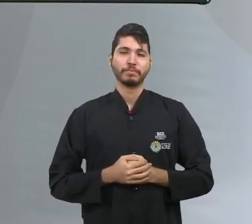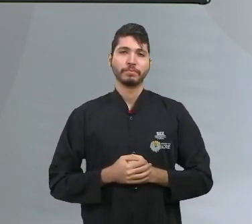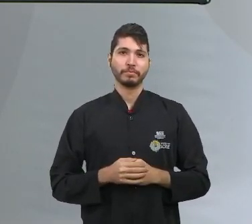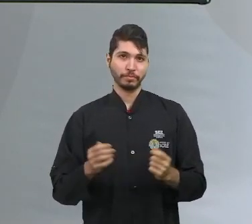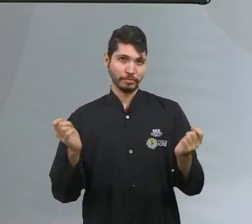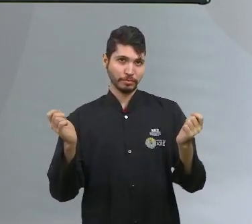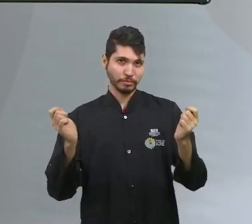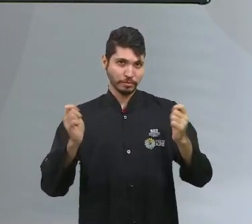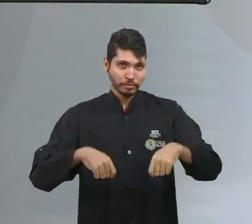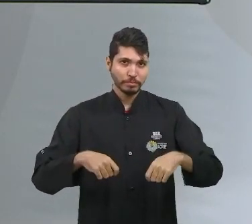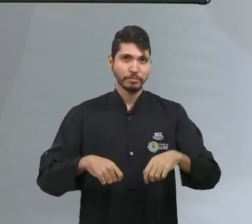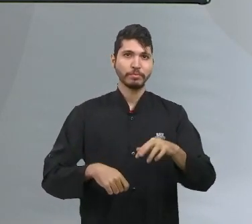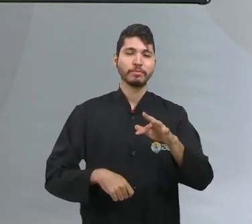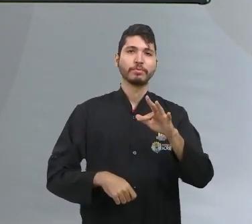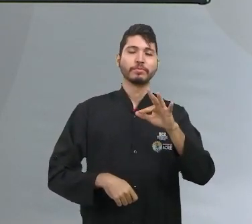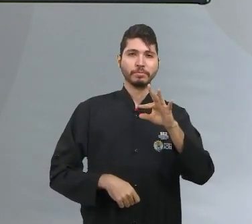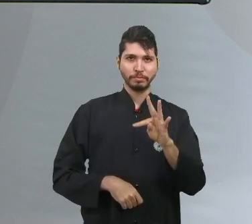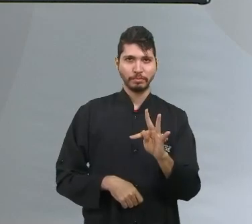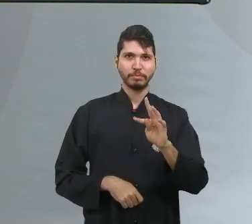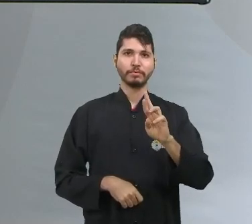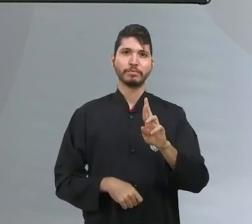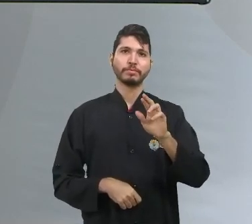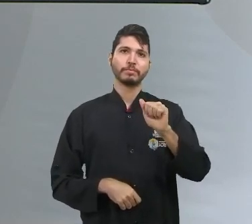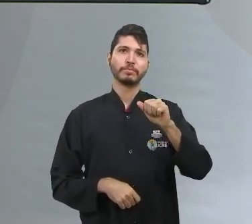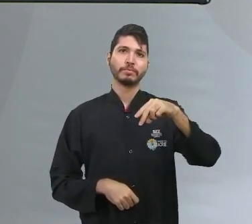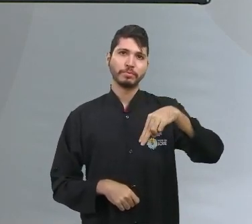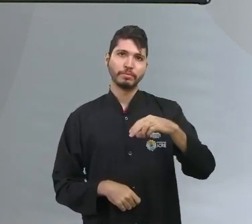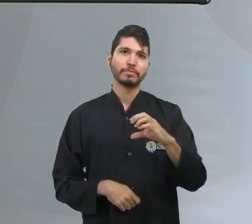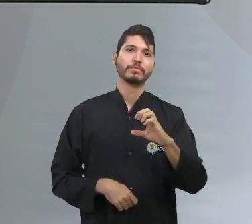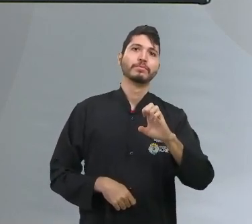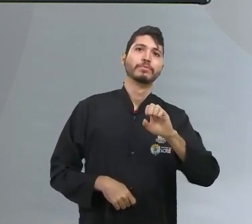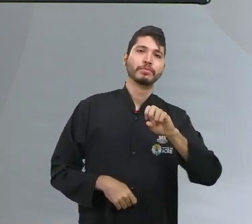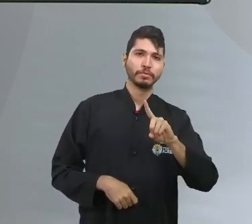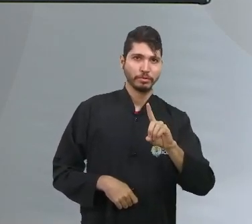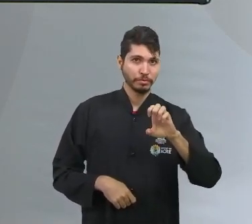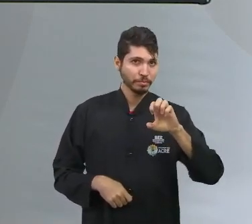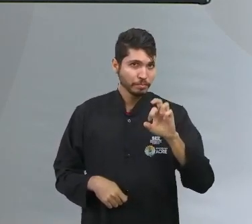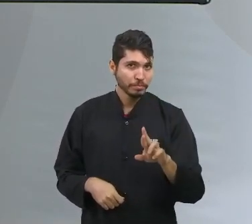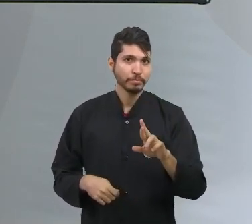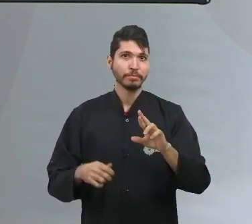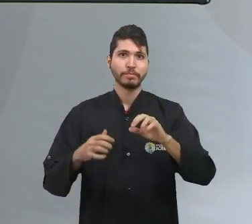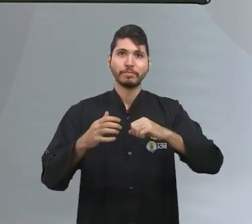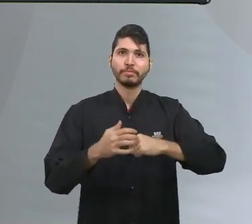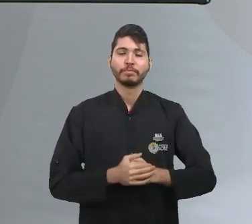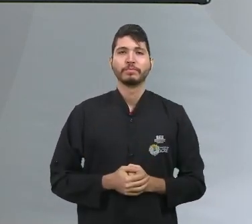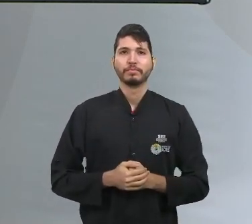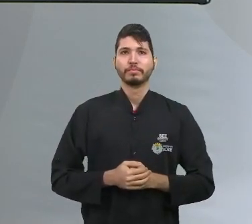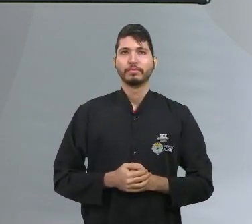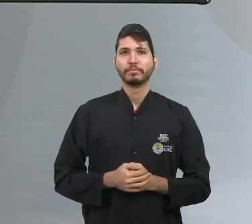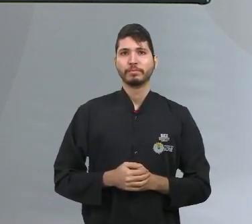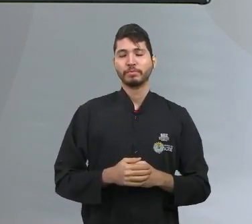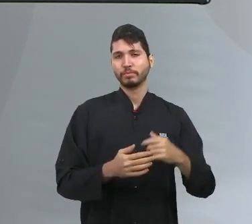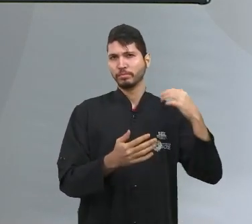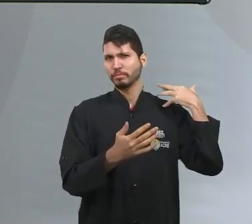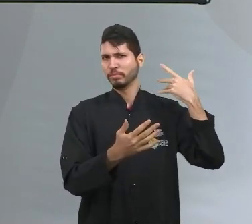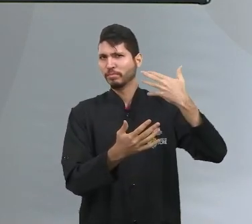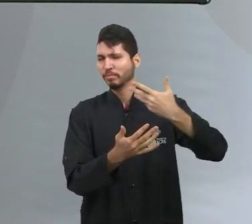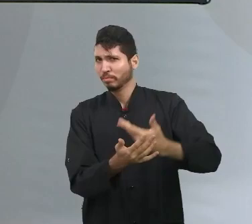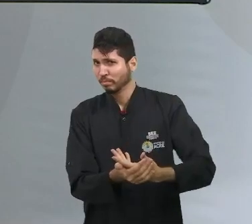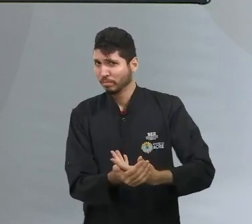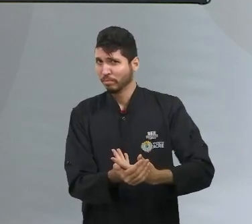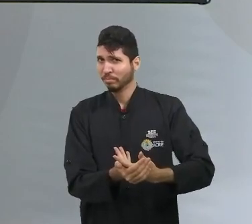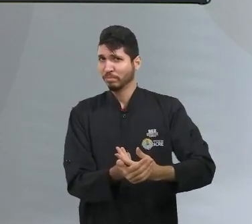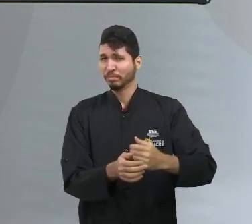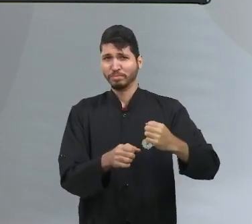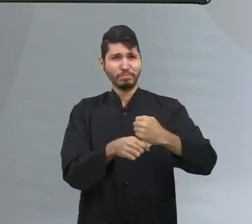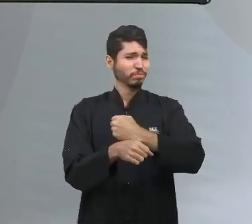economia agrária foi uma atividade produtiva que perdurou durante décadas na economia